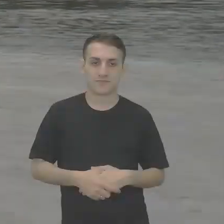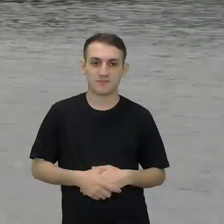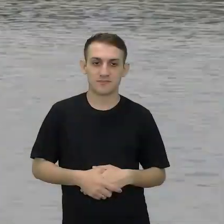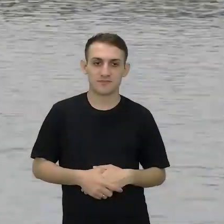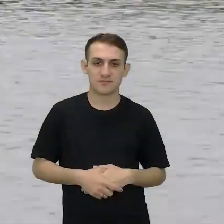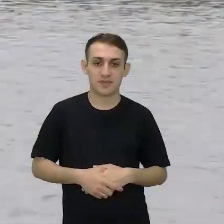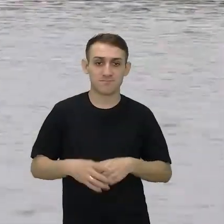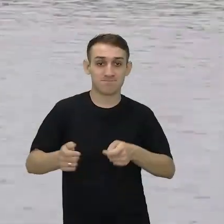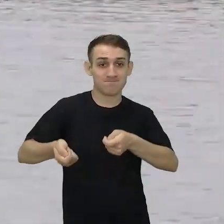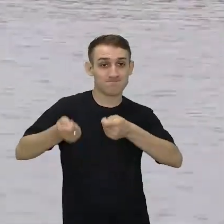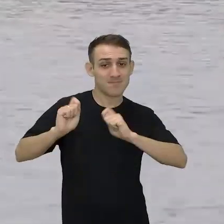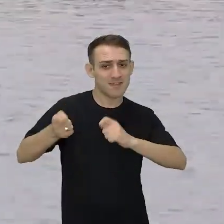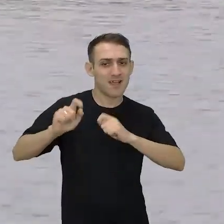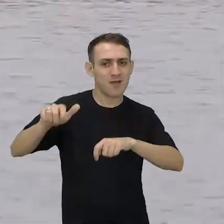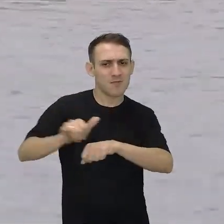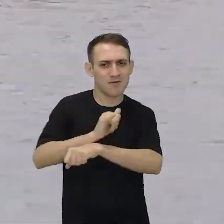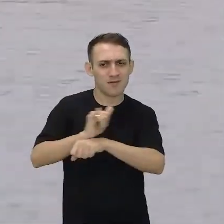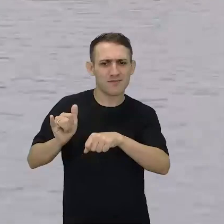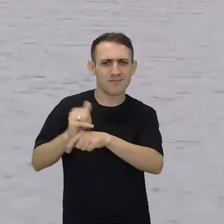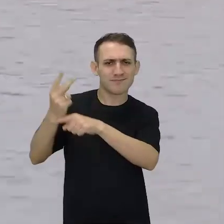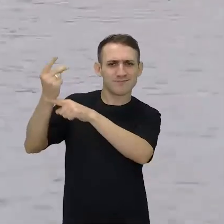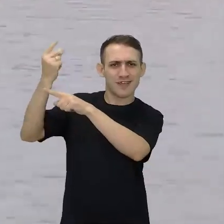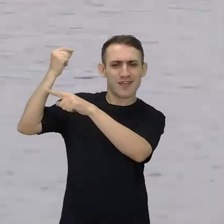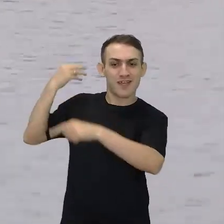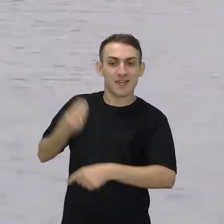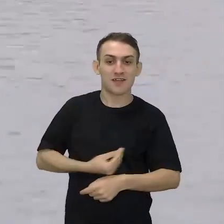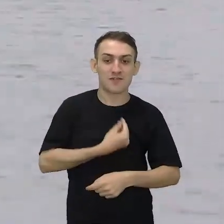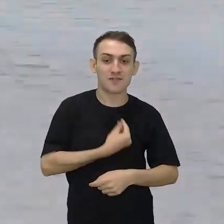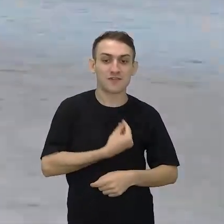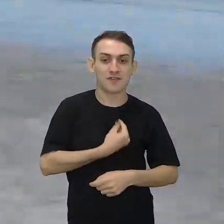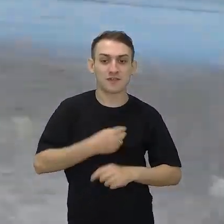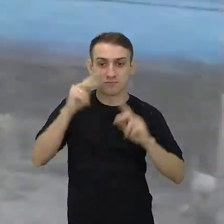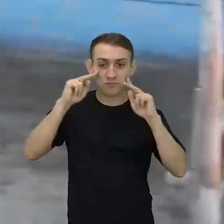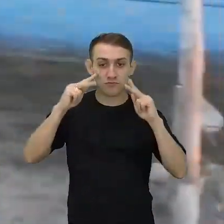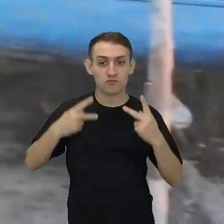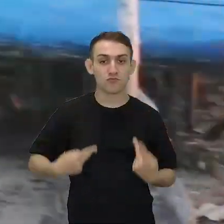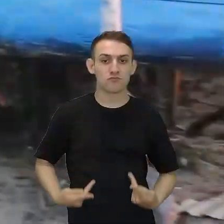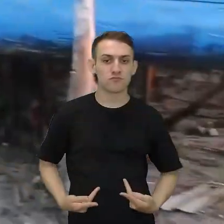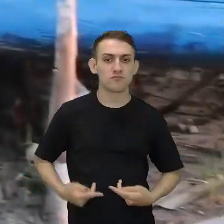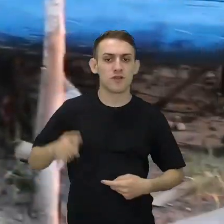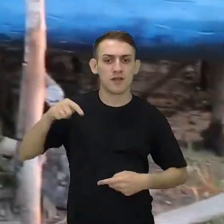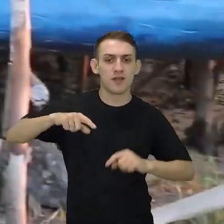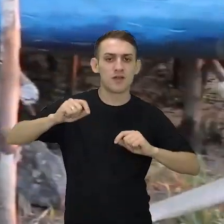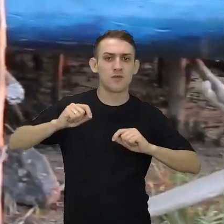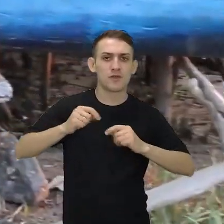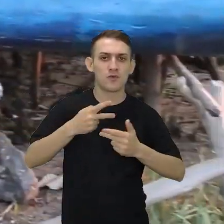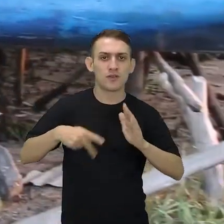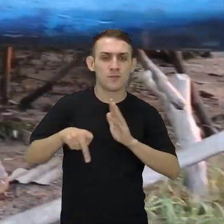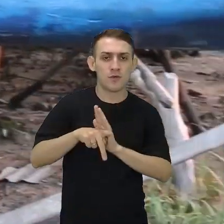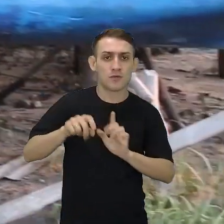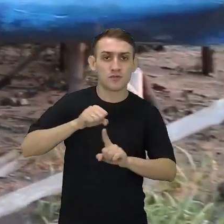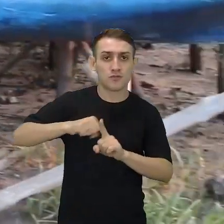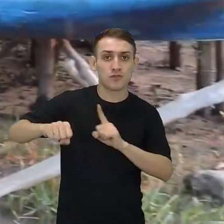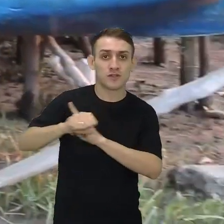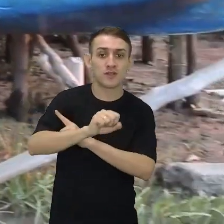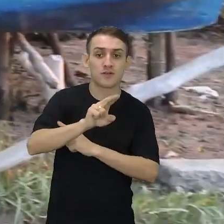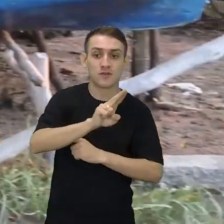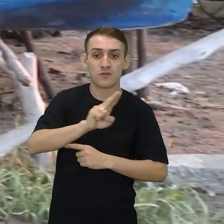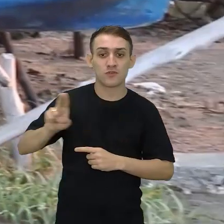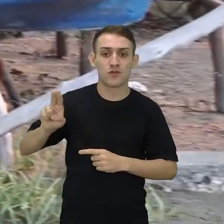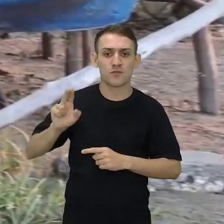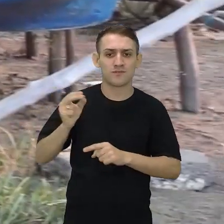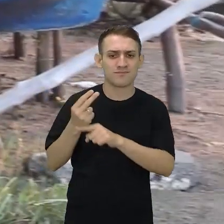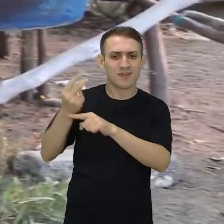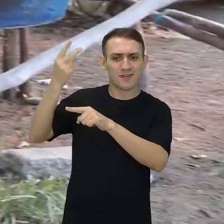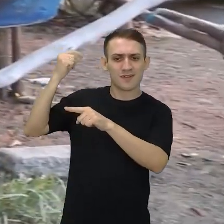Pescar é uma das formas mais antigas de sobrevivência do ser humano. É uma parte de nossa sociedade, chamada desde os